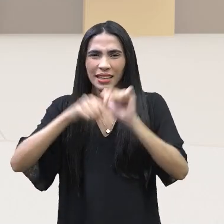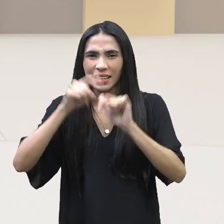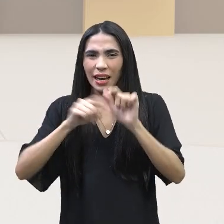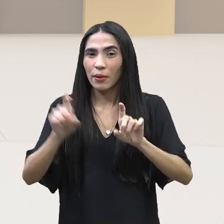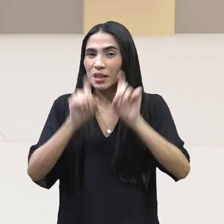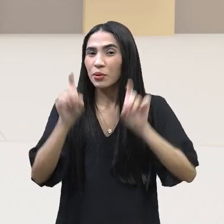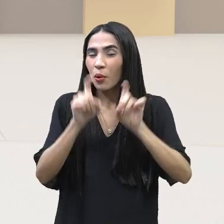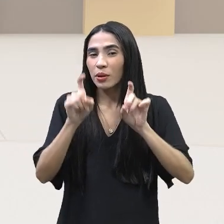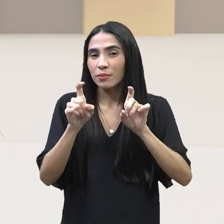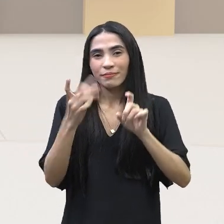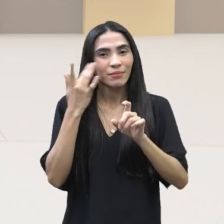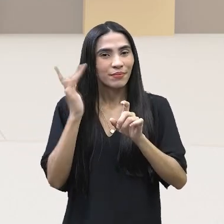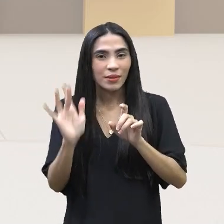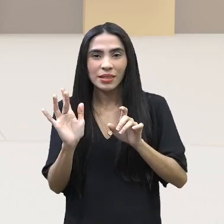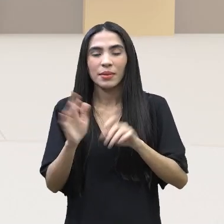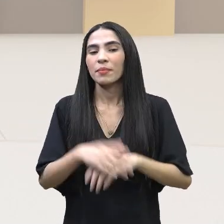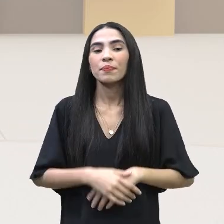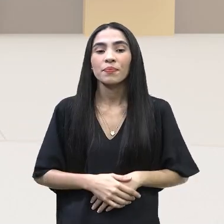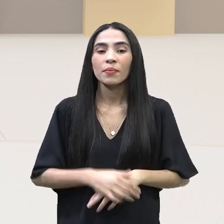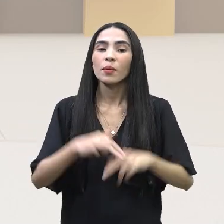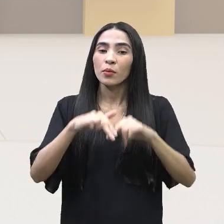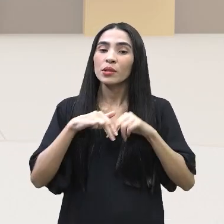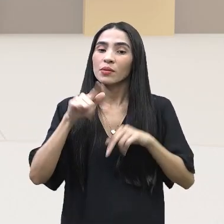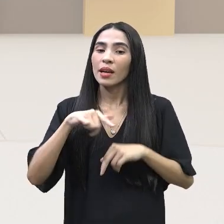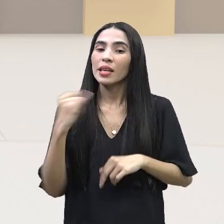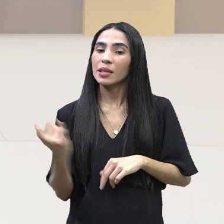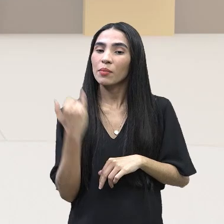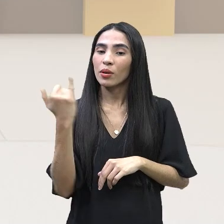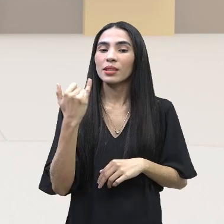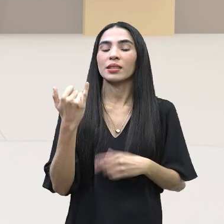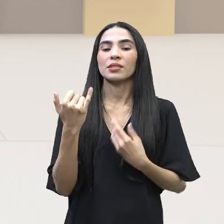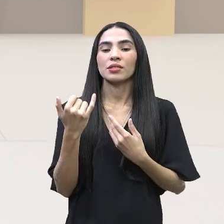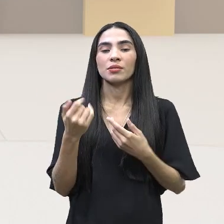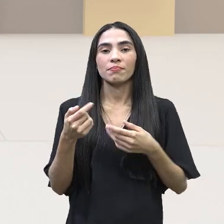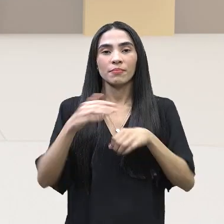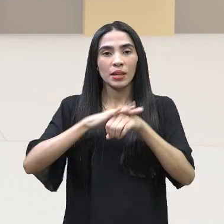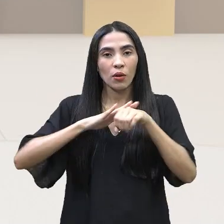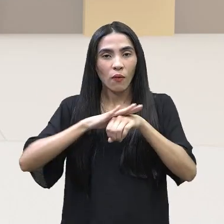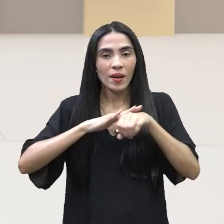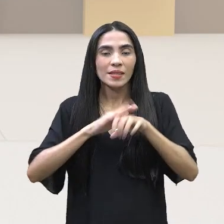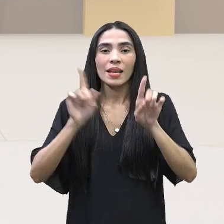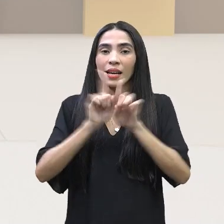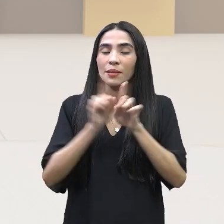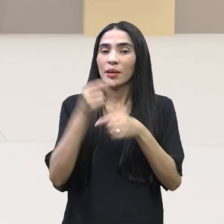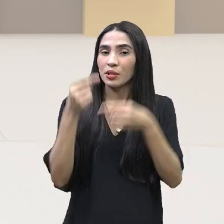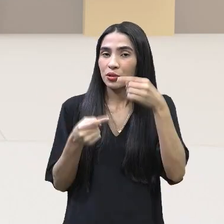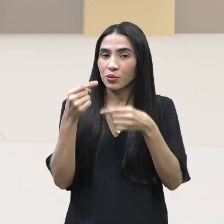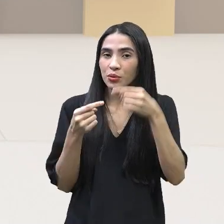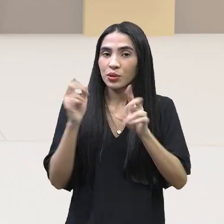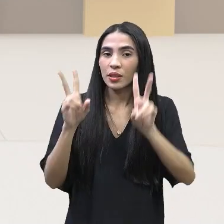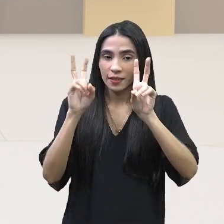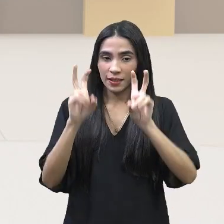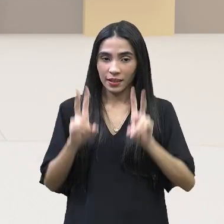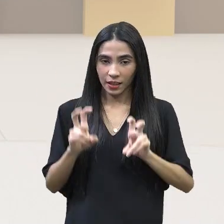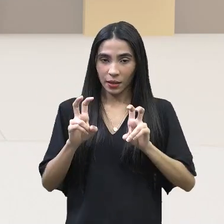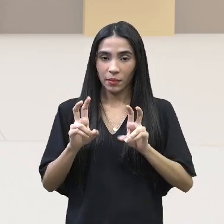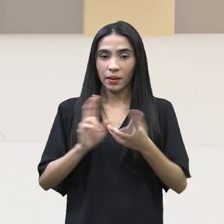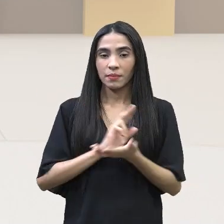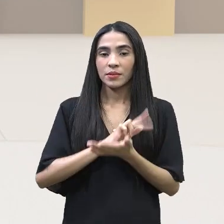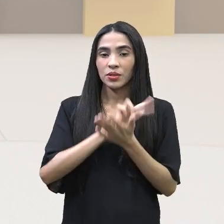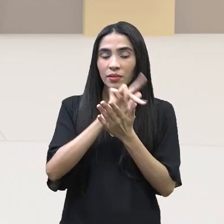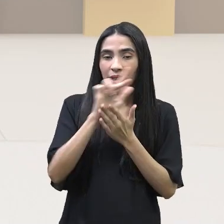sentido, gente, é importante o quê? Introduzir e debater o tema das